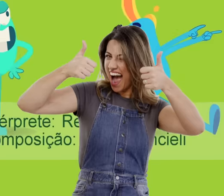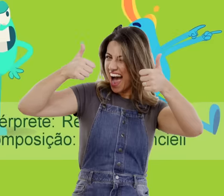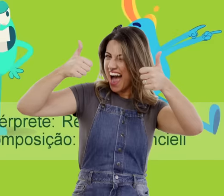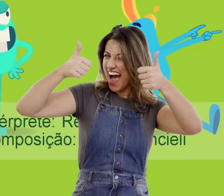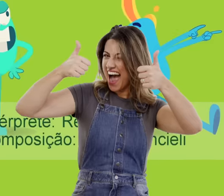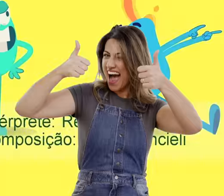Vivo